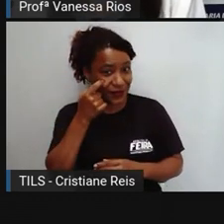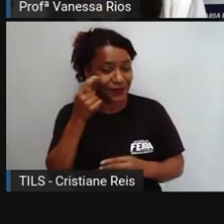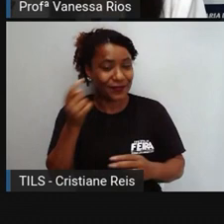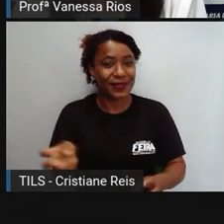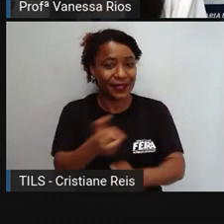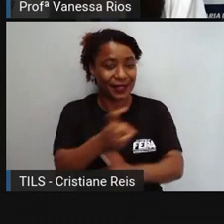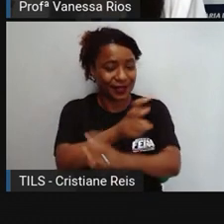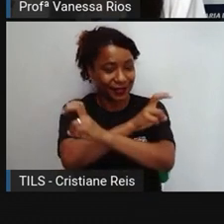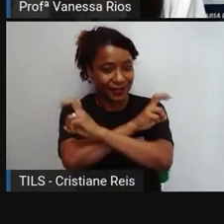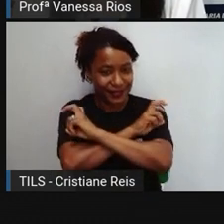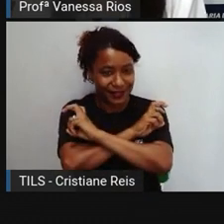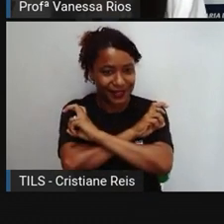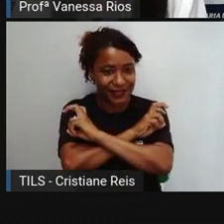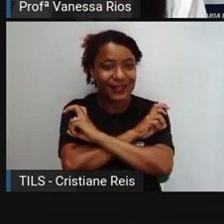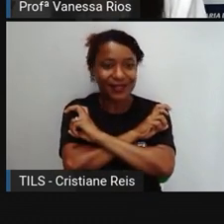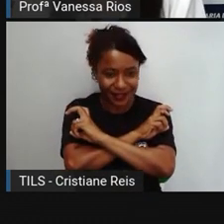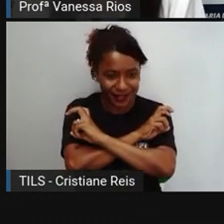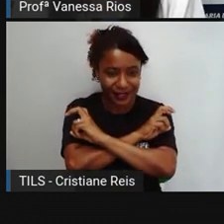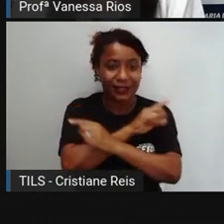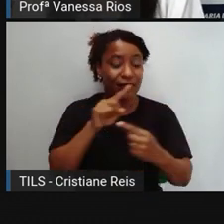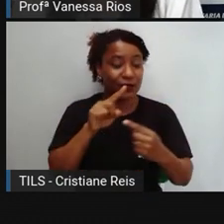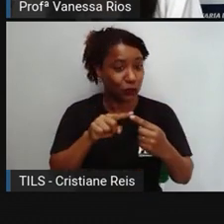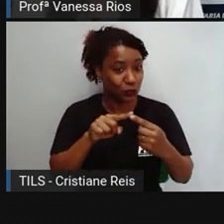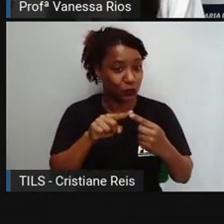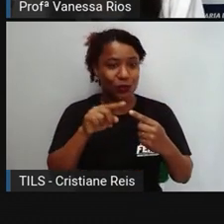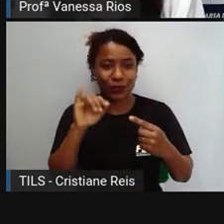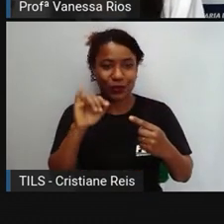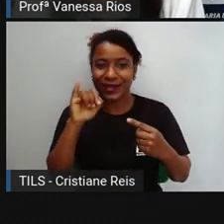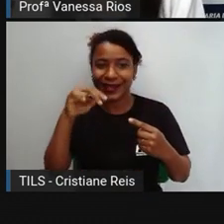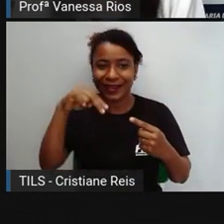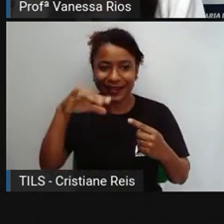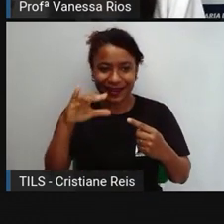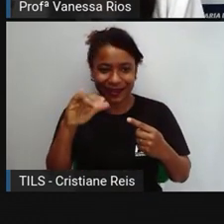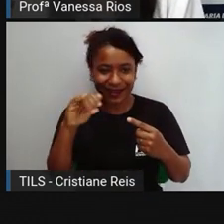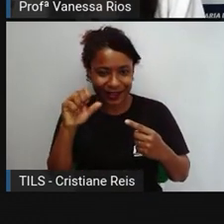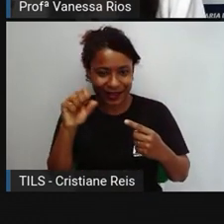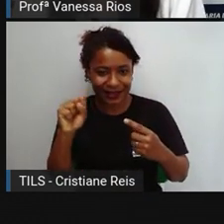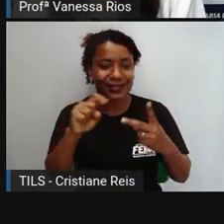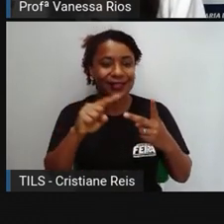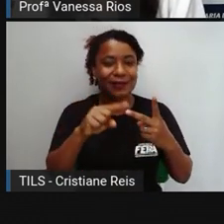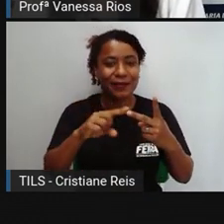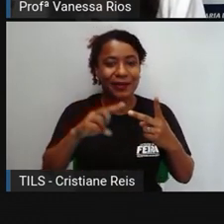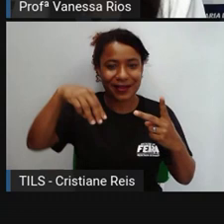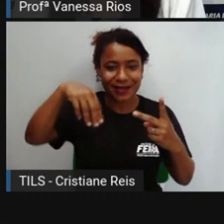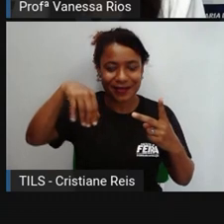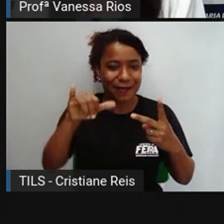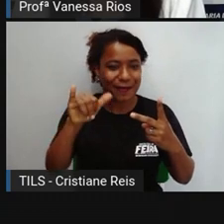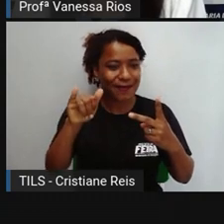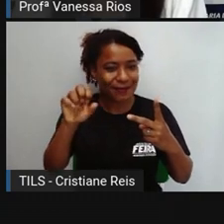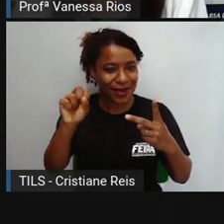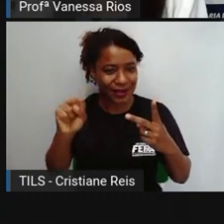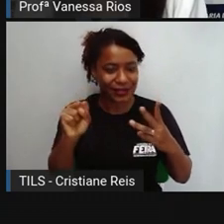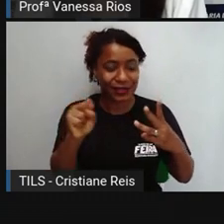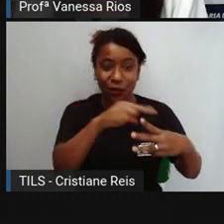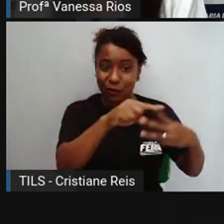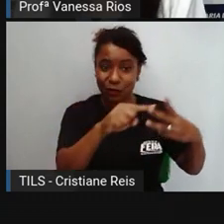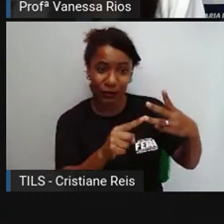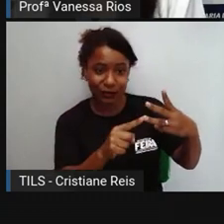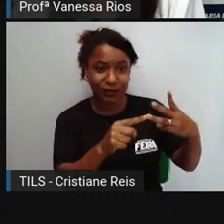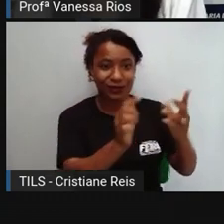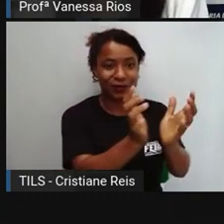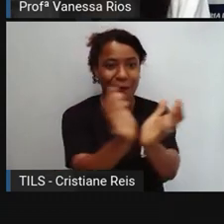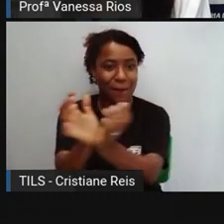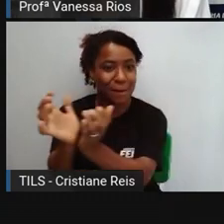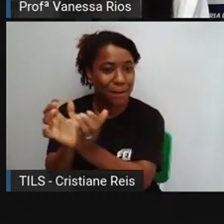que, junto com os incas, né, e também com os maias, compuseram aí povoações, civilizações que